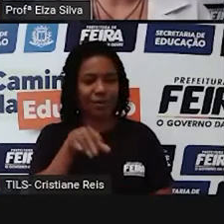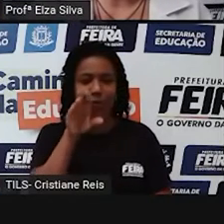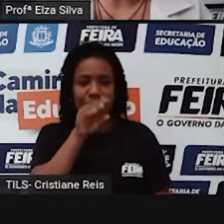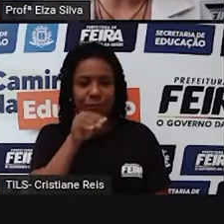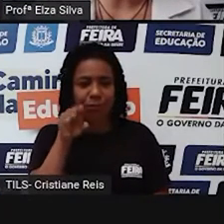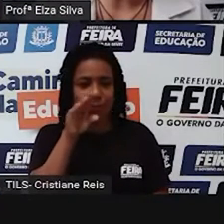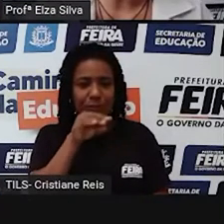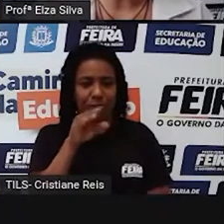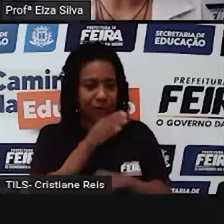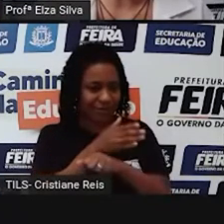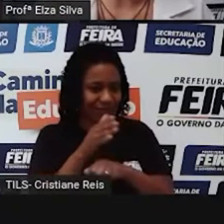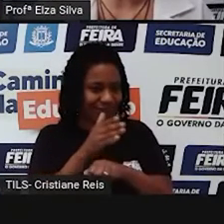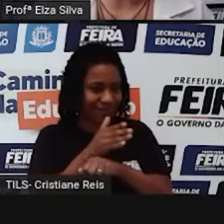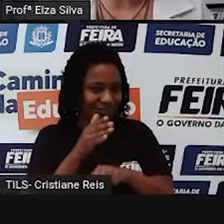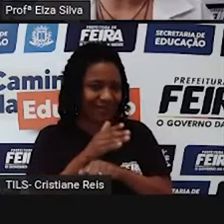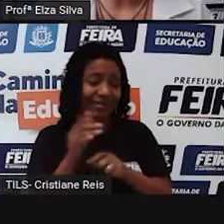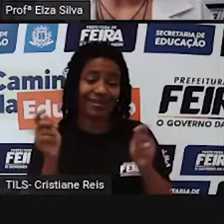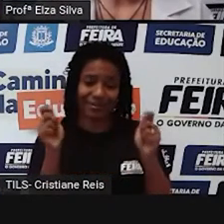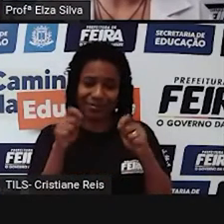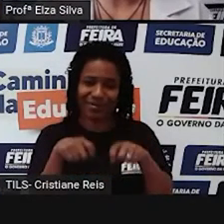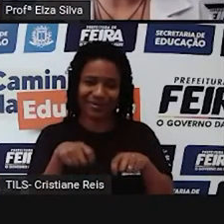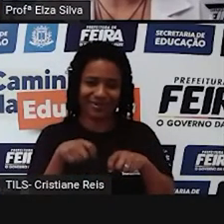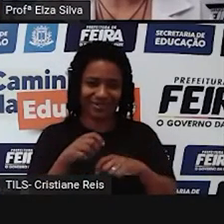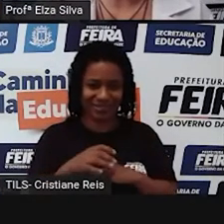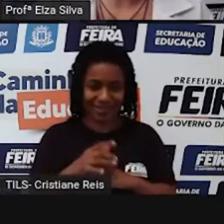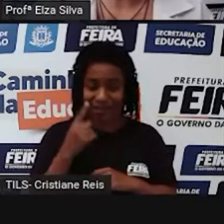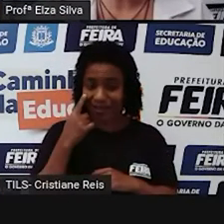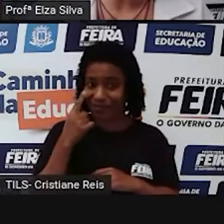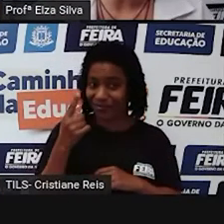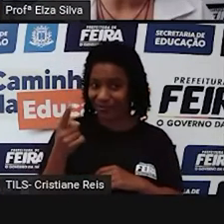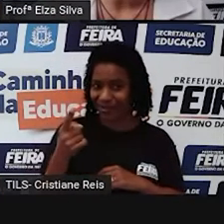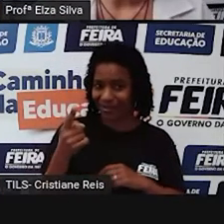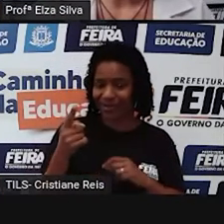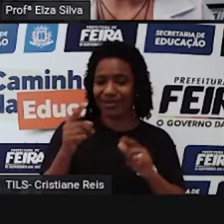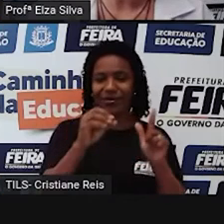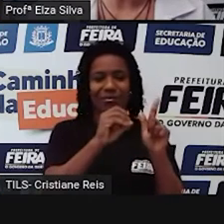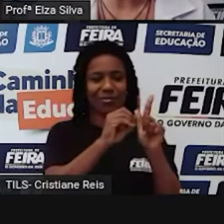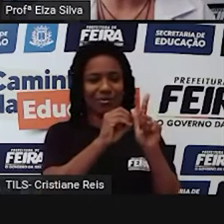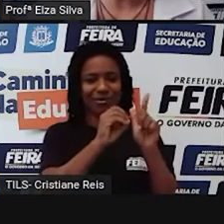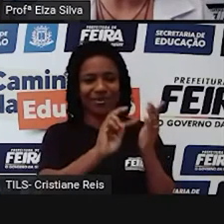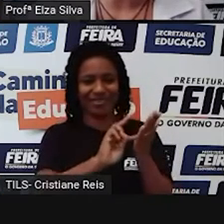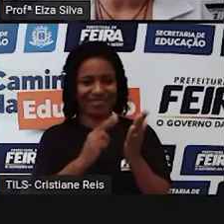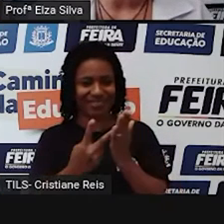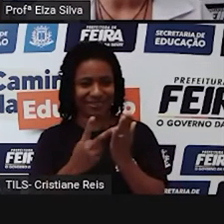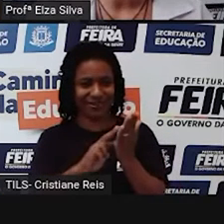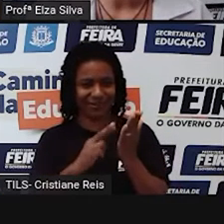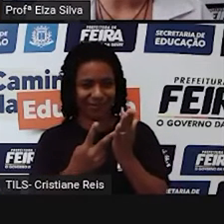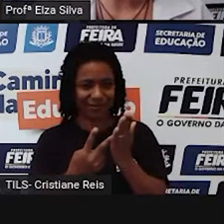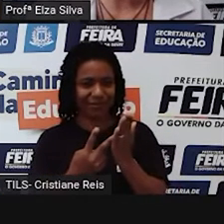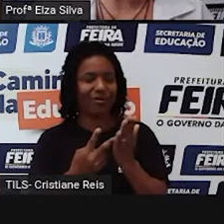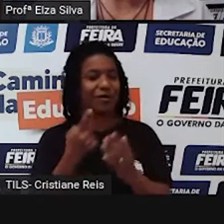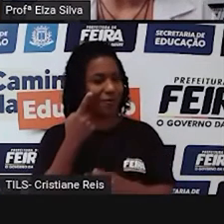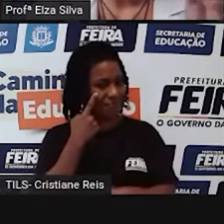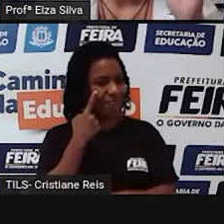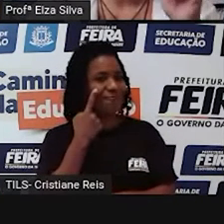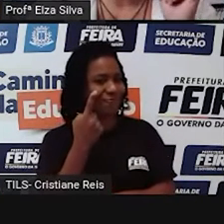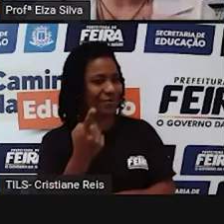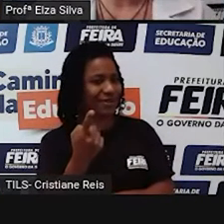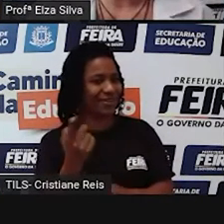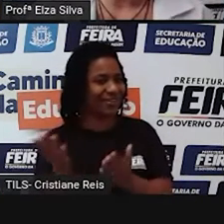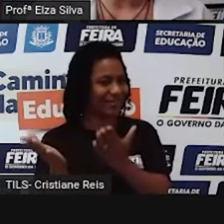vamos utilizar esta ferramenta que nos auxilia muito bem, o Google Tradutor. Let's go!